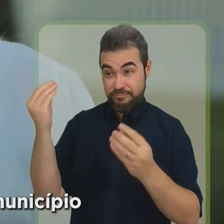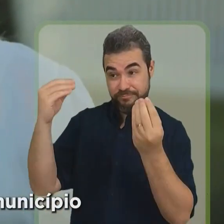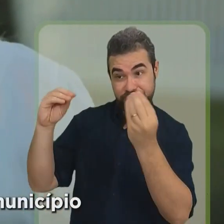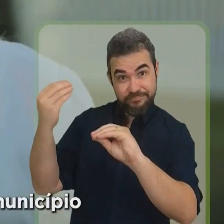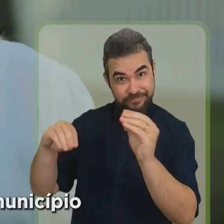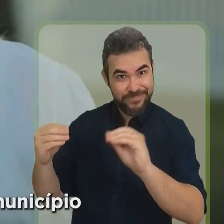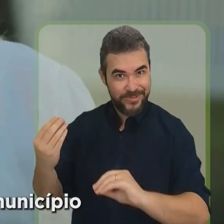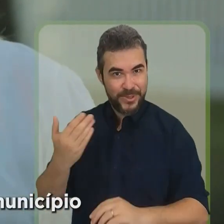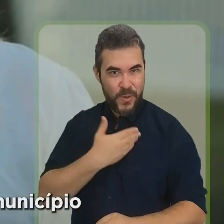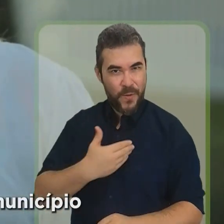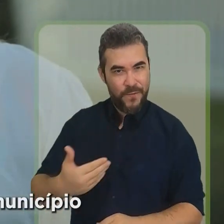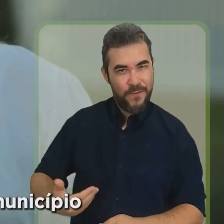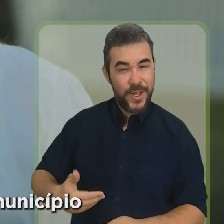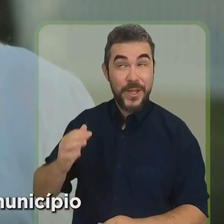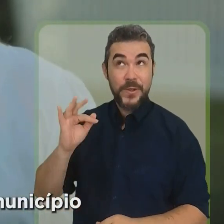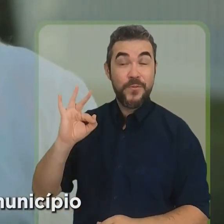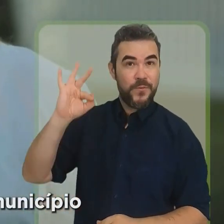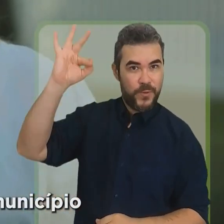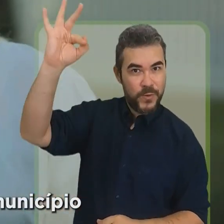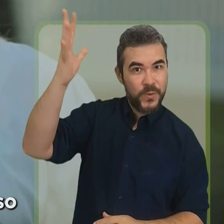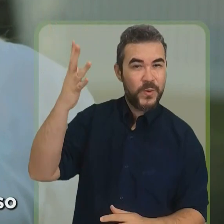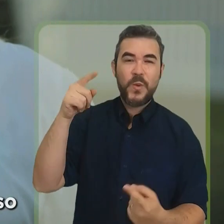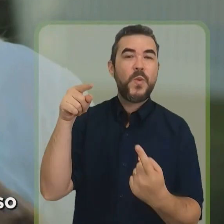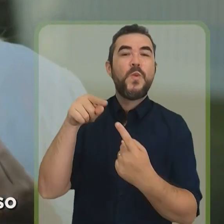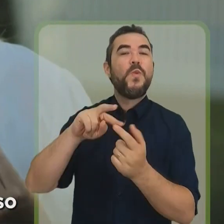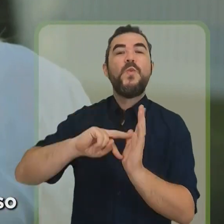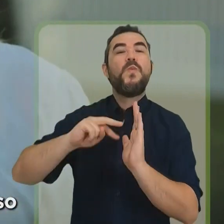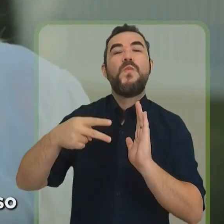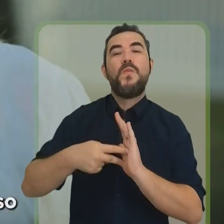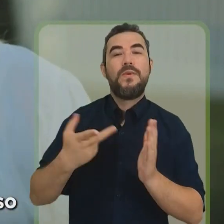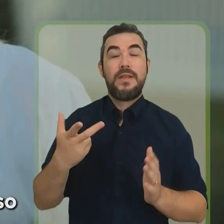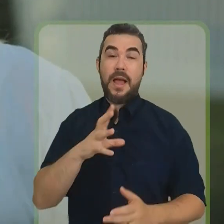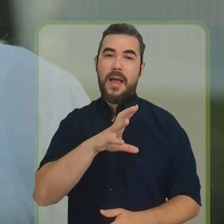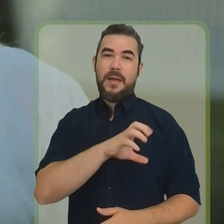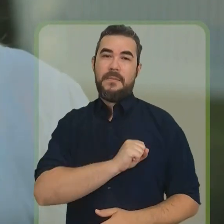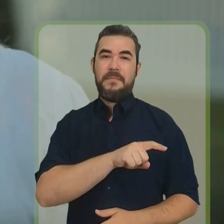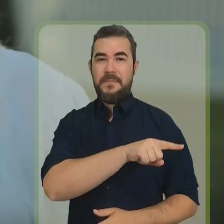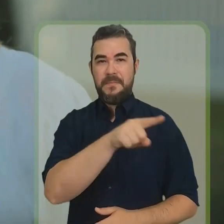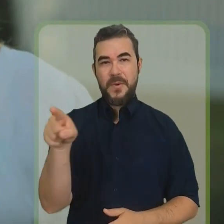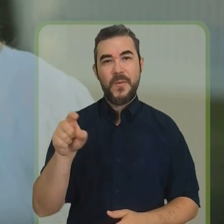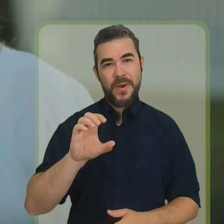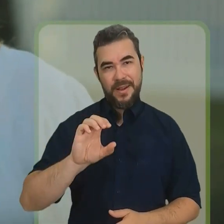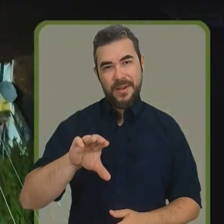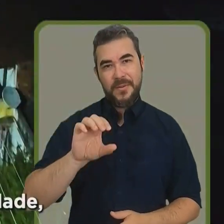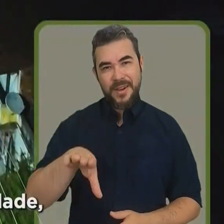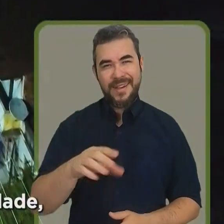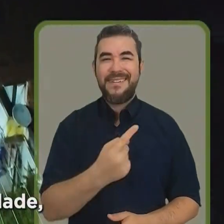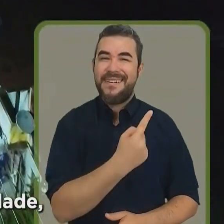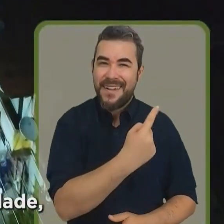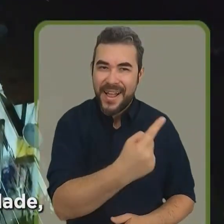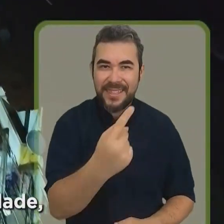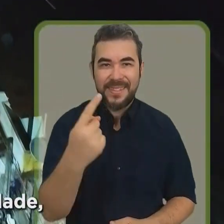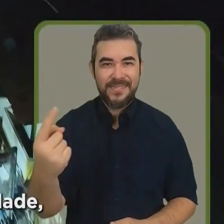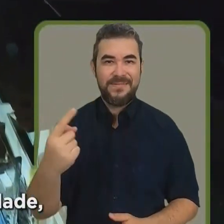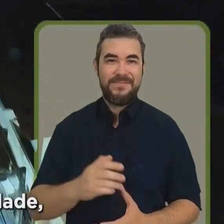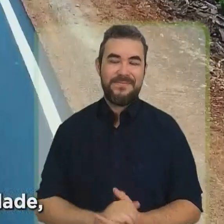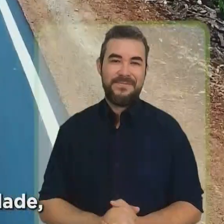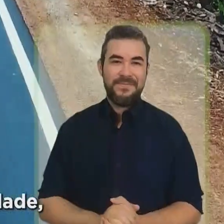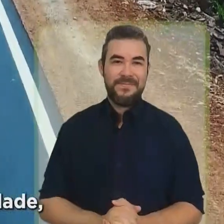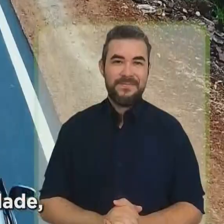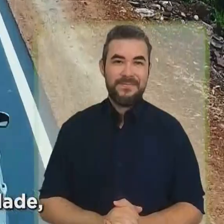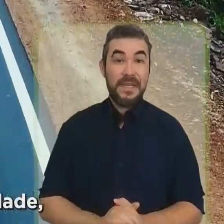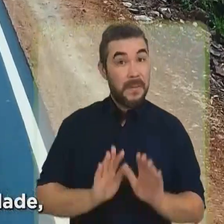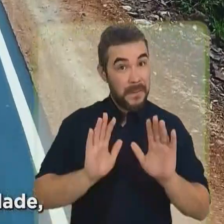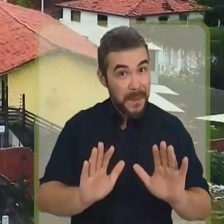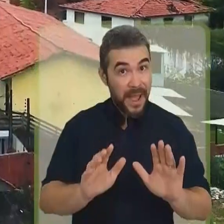são uma declaração de amor a esse município e também o nosso compromisso com cada um de vocês. Mas para tornar esse futuro